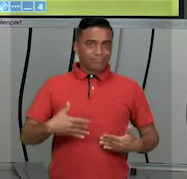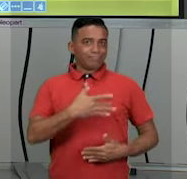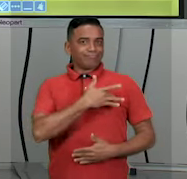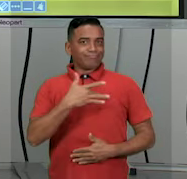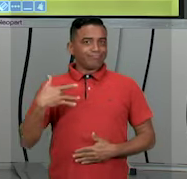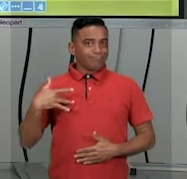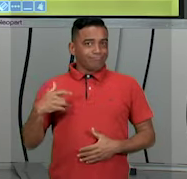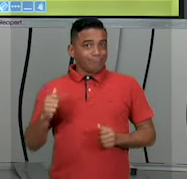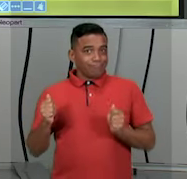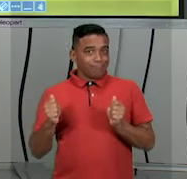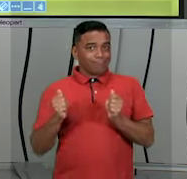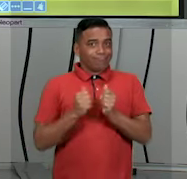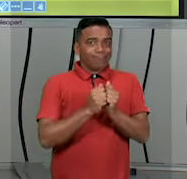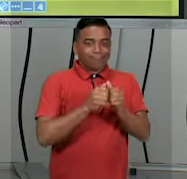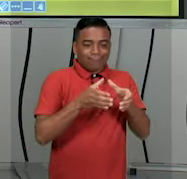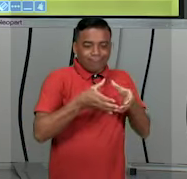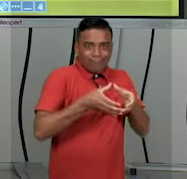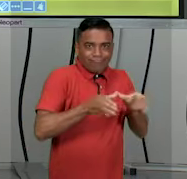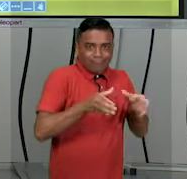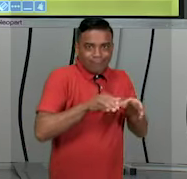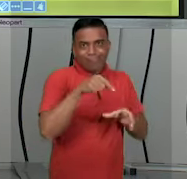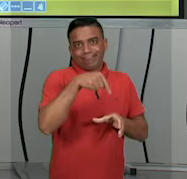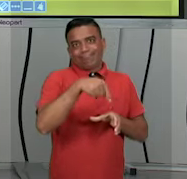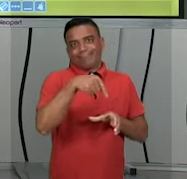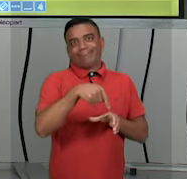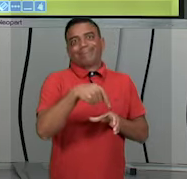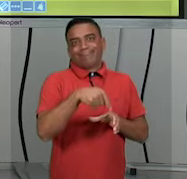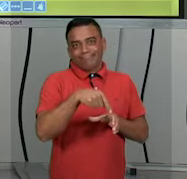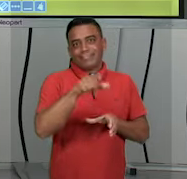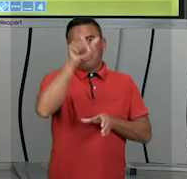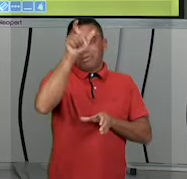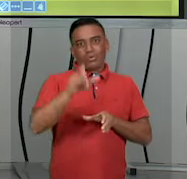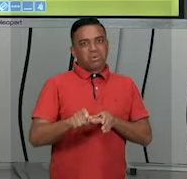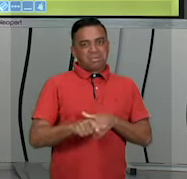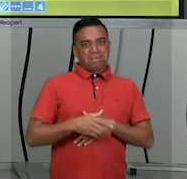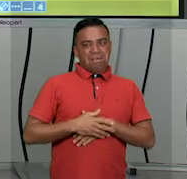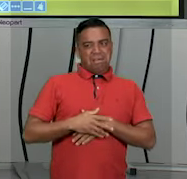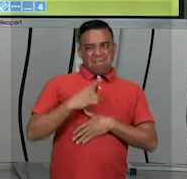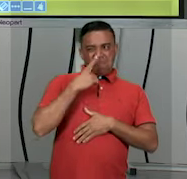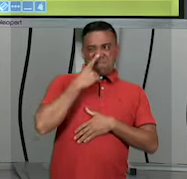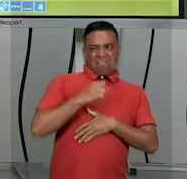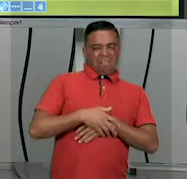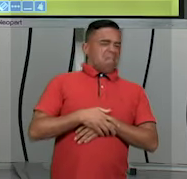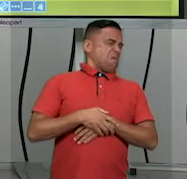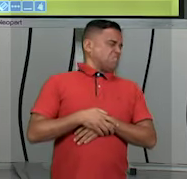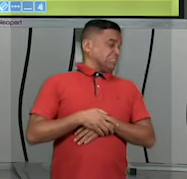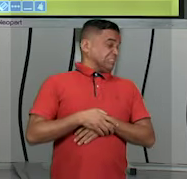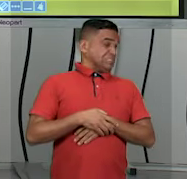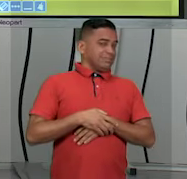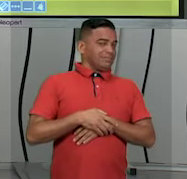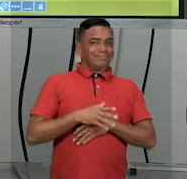social também, porque as pessoas com quem você quer conviver não querem ficar sentindo um cheirinho ruim.